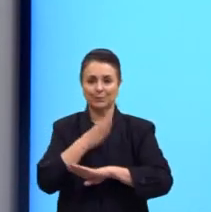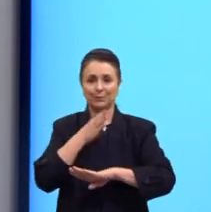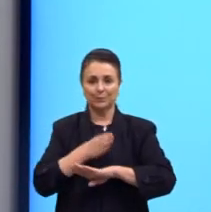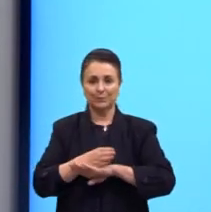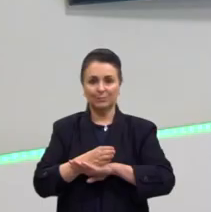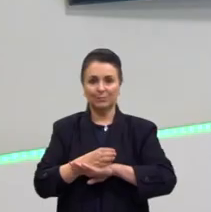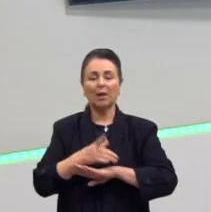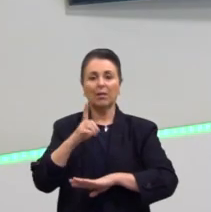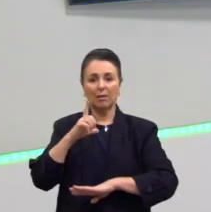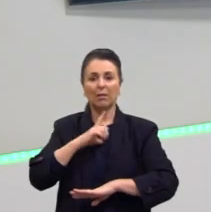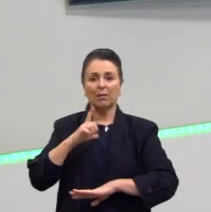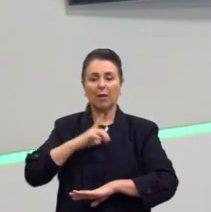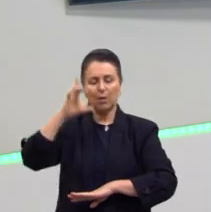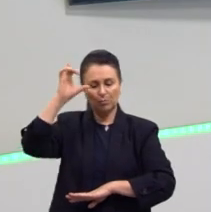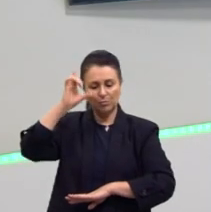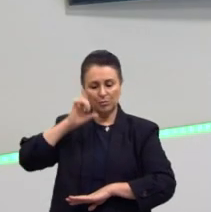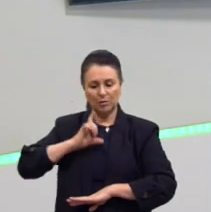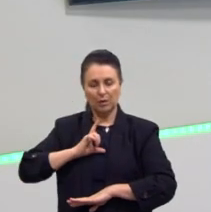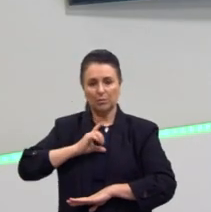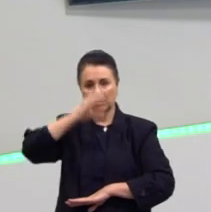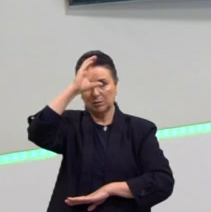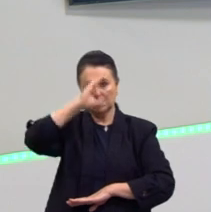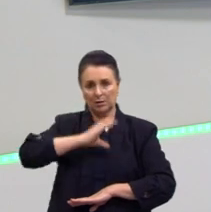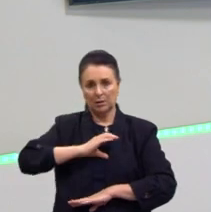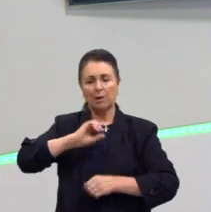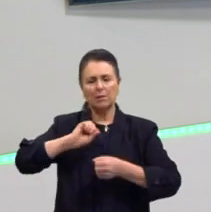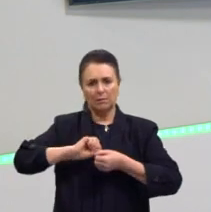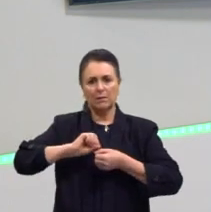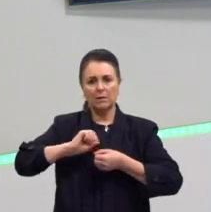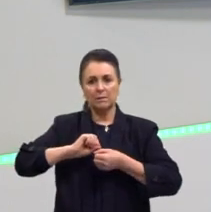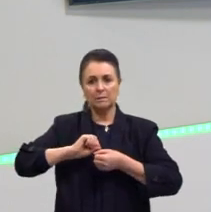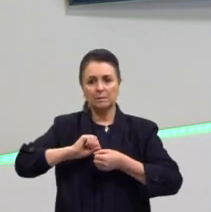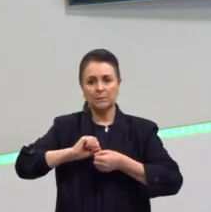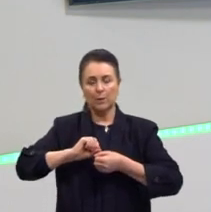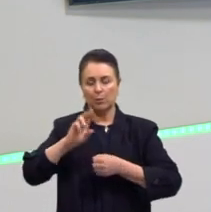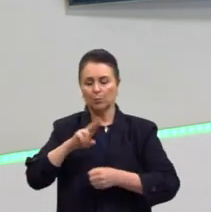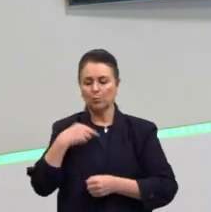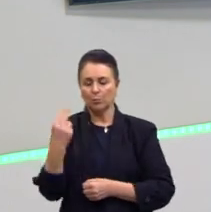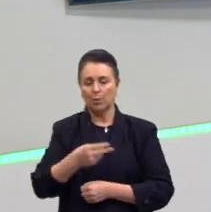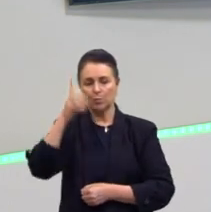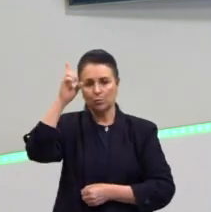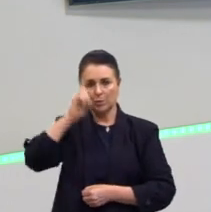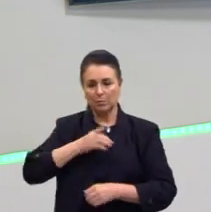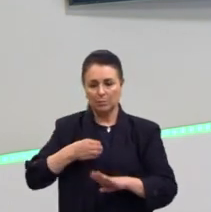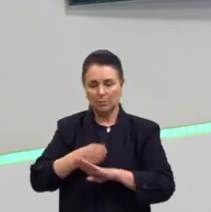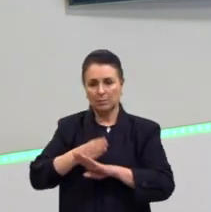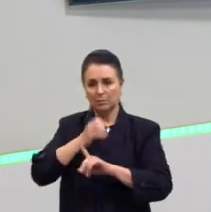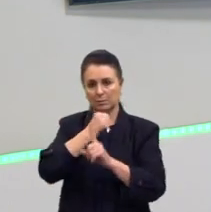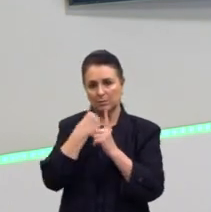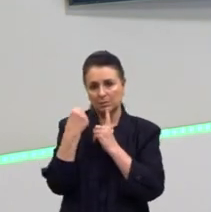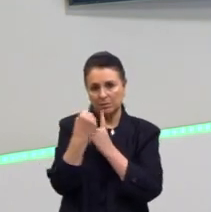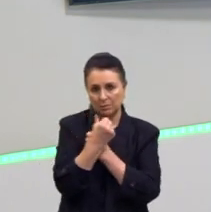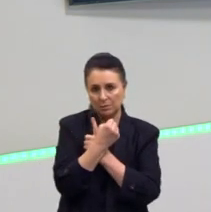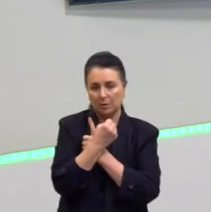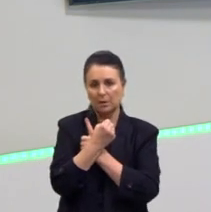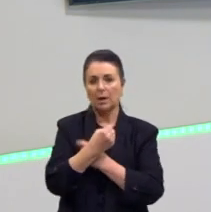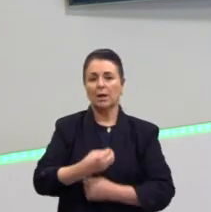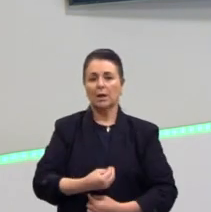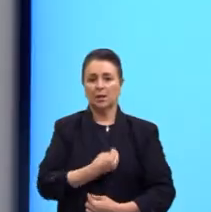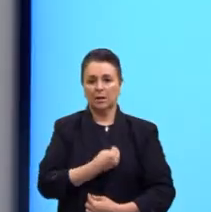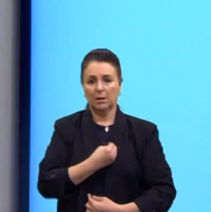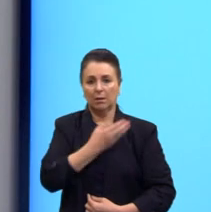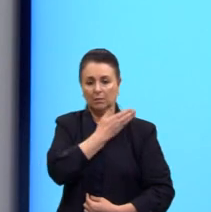exercer a nossa cidadania, exercer os nossos direitos, participar da sociedade, participar da vida pública.